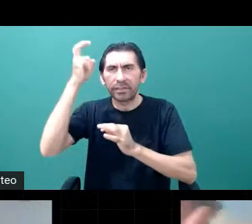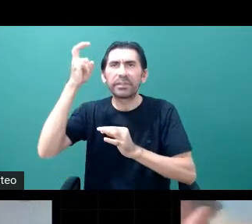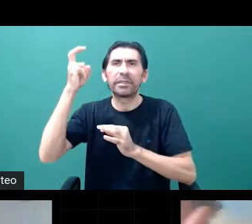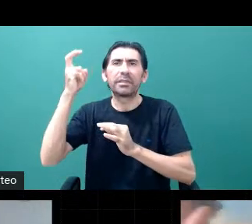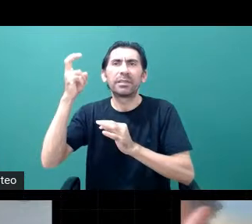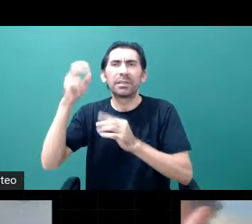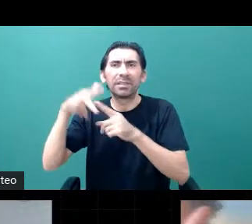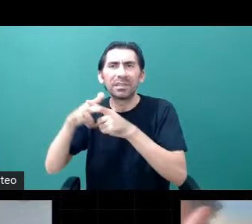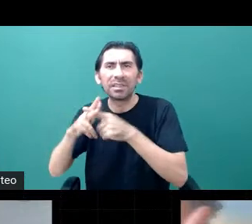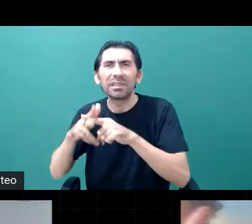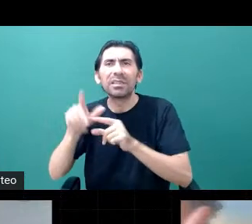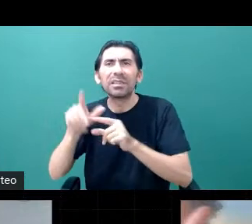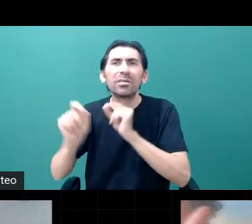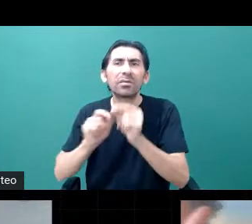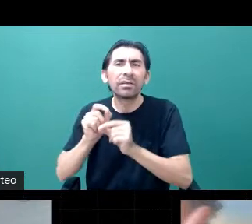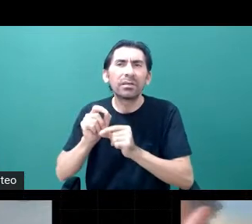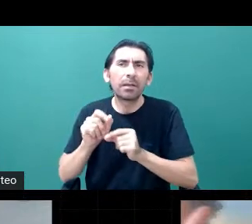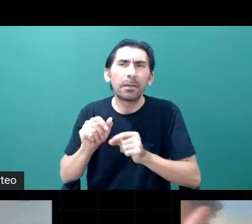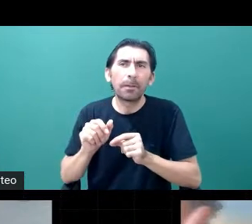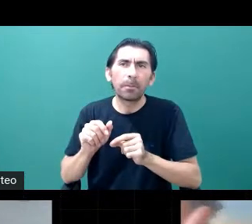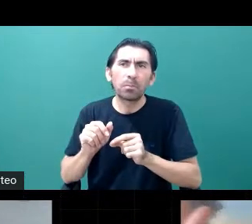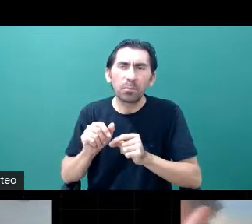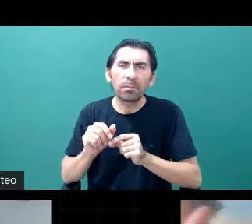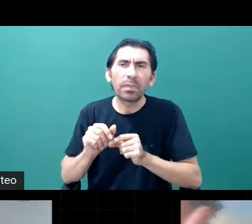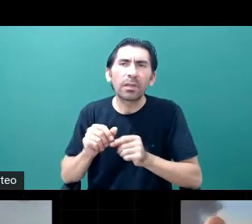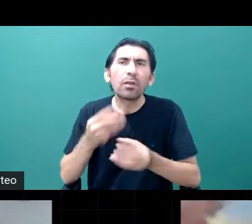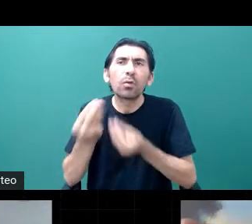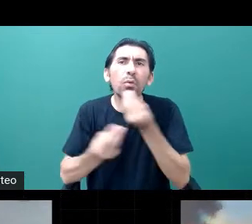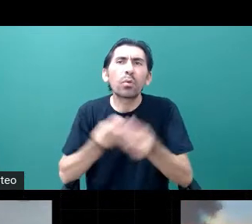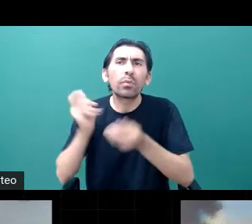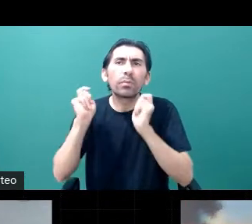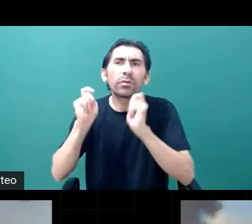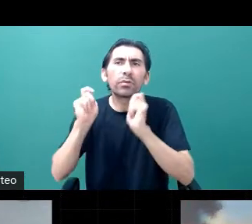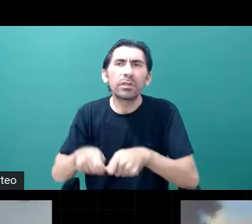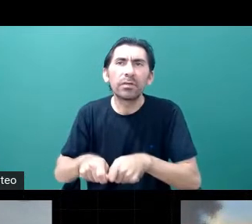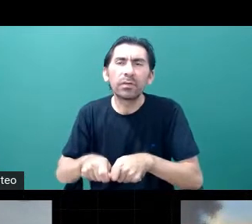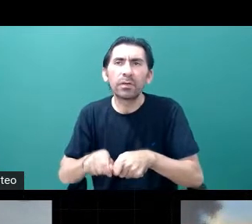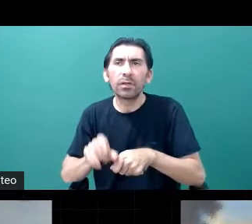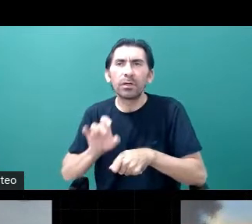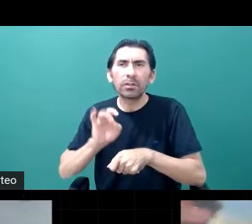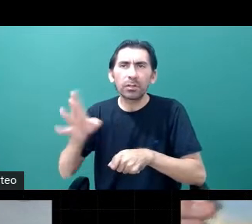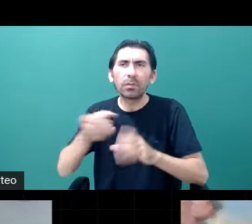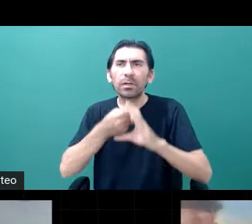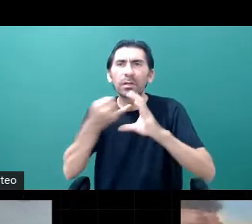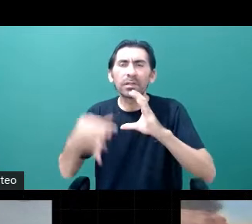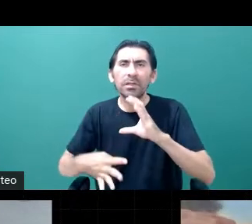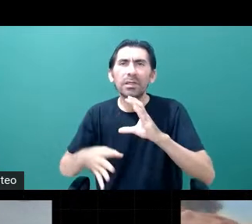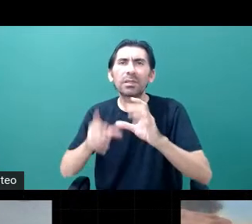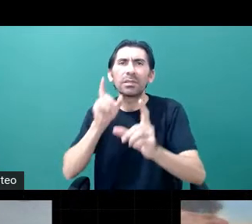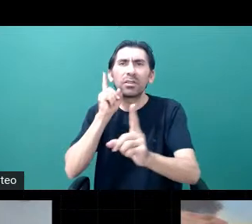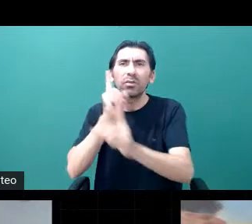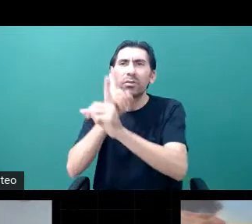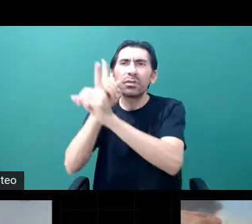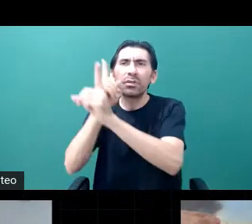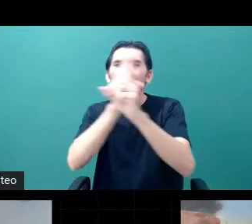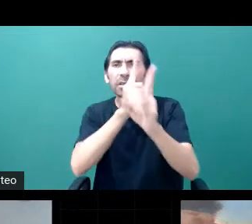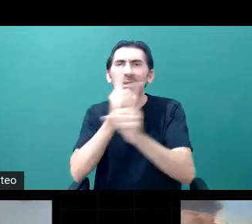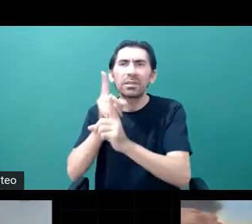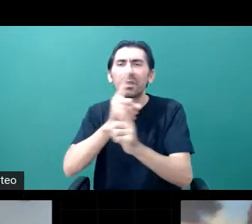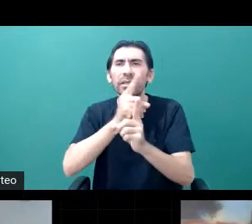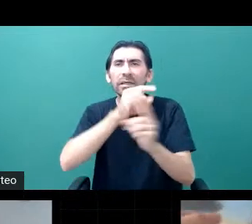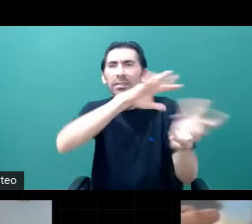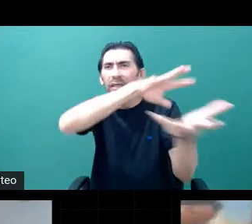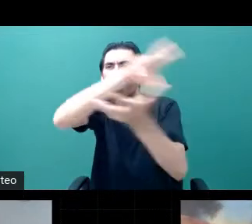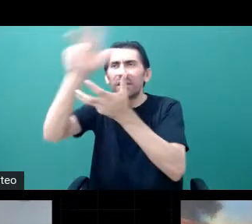principalmente em cosmologia. Isso está sendo usado não só para classificação de galáxias, porque quanto mais distante você